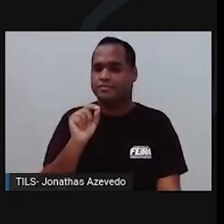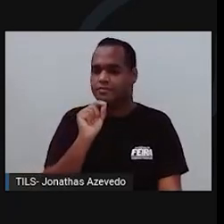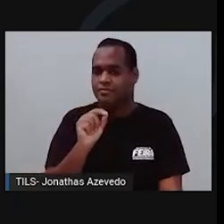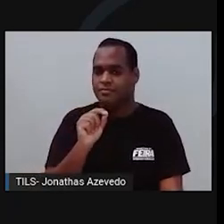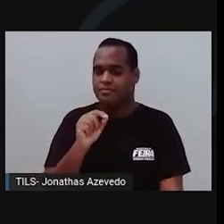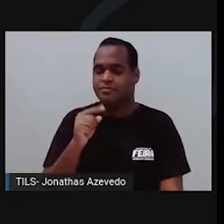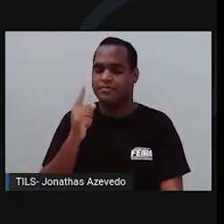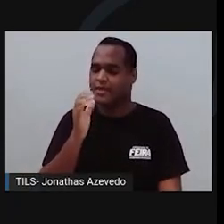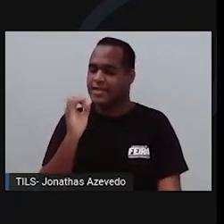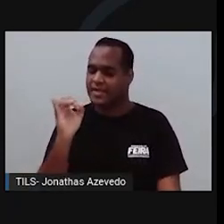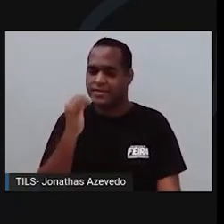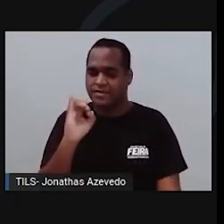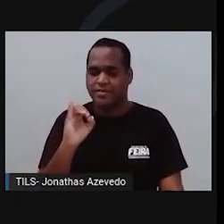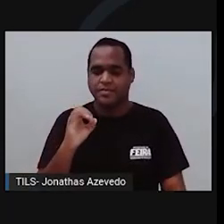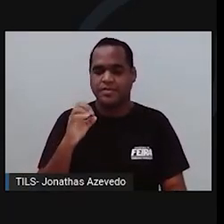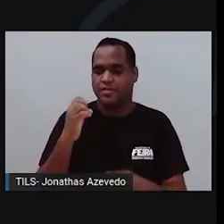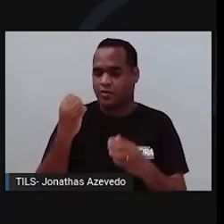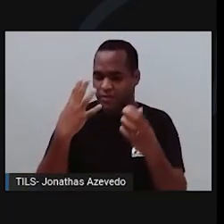energia da luz.